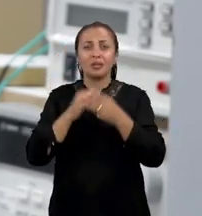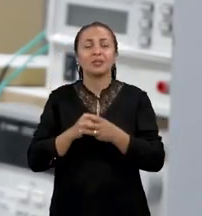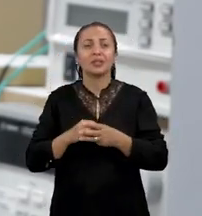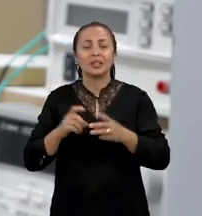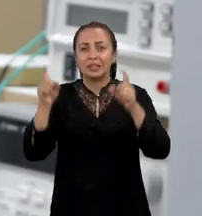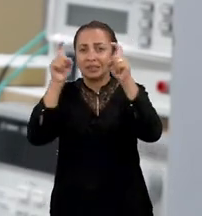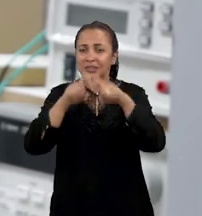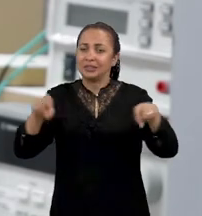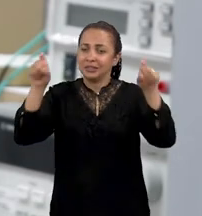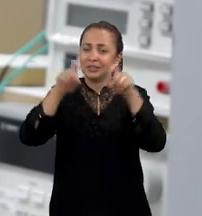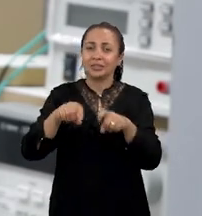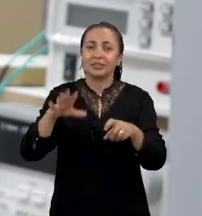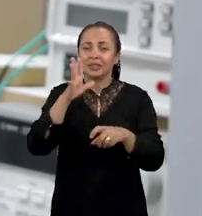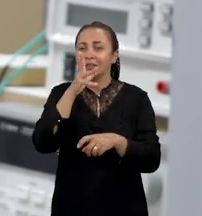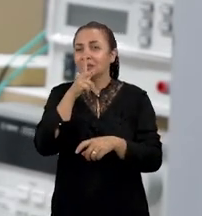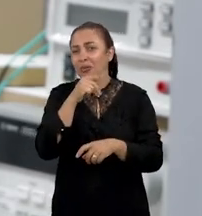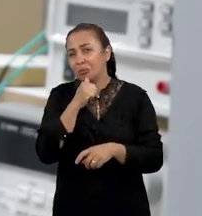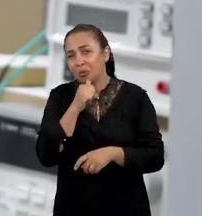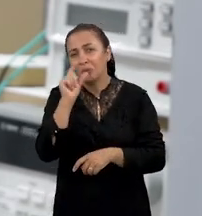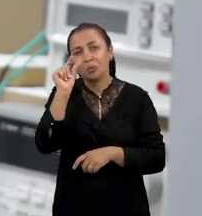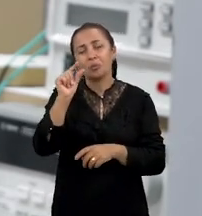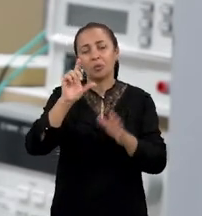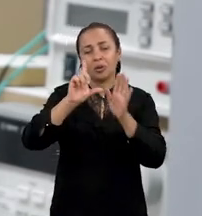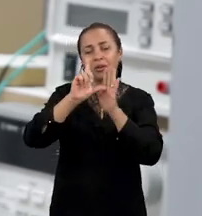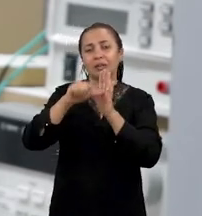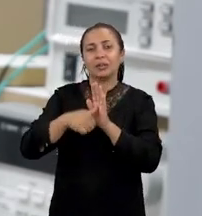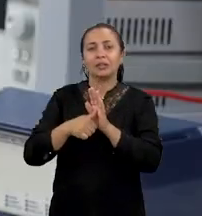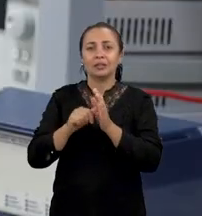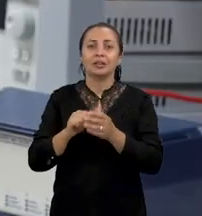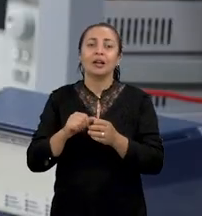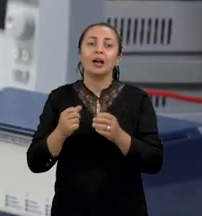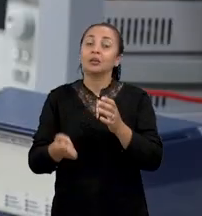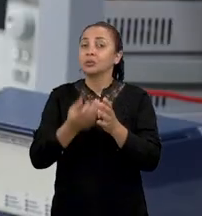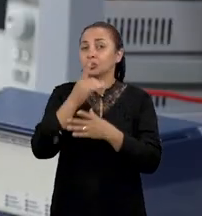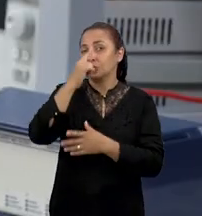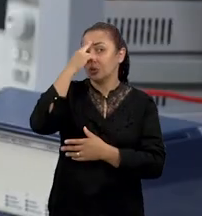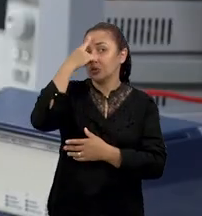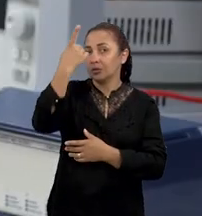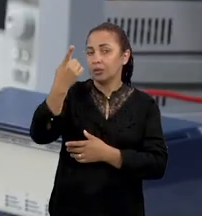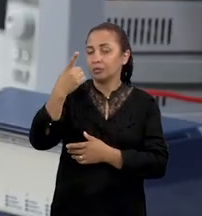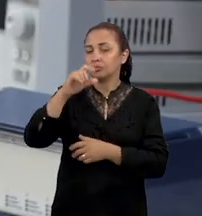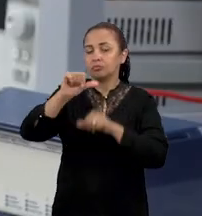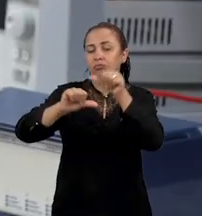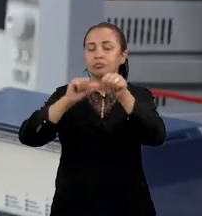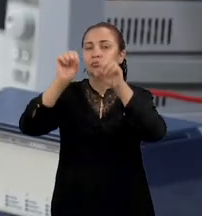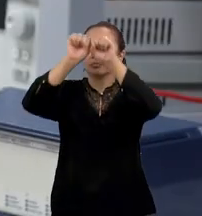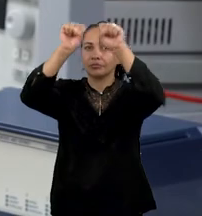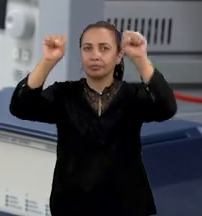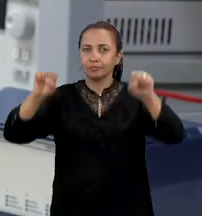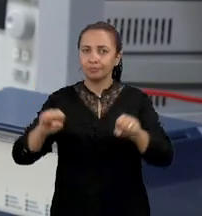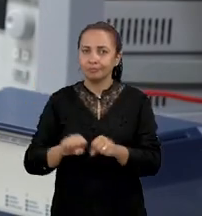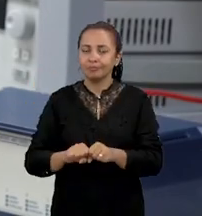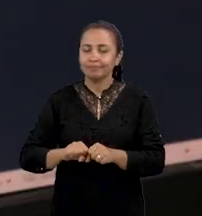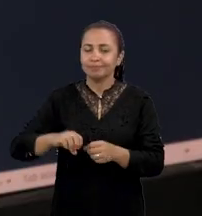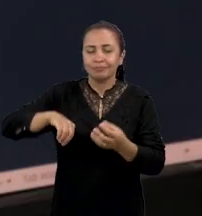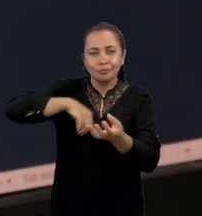hardware e demoravam, tinham certo delay para a detecção. Então, surgiu a ideia de desenvolver um sistema envolvendo software,